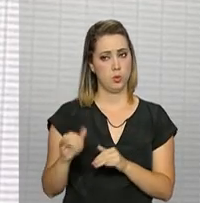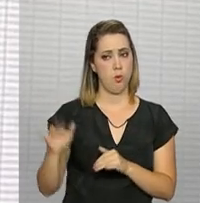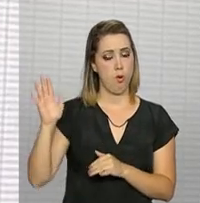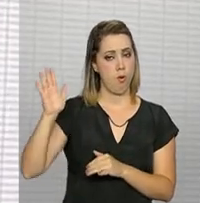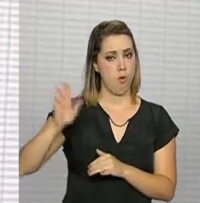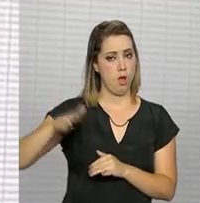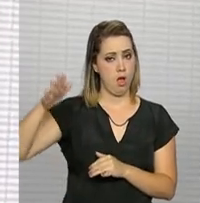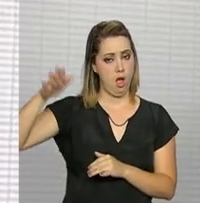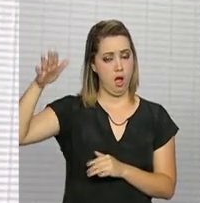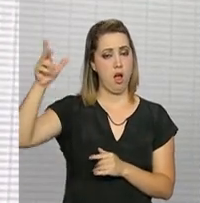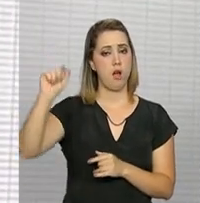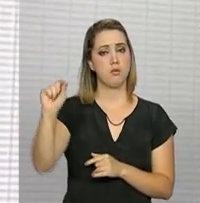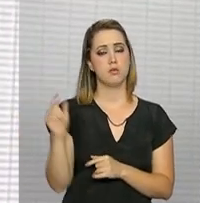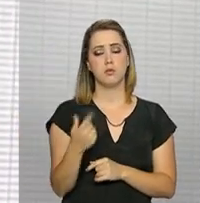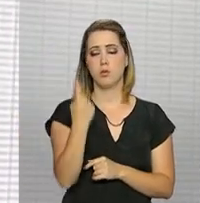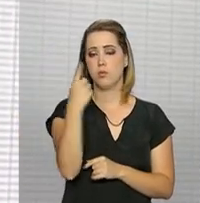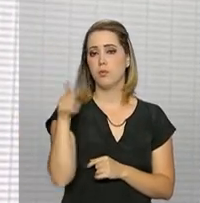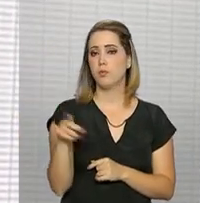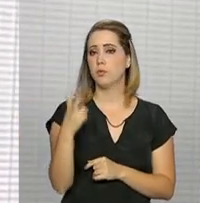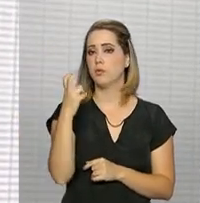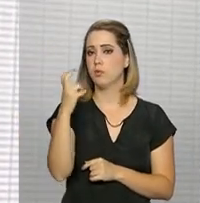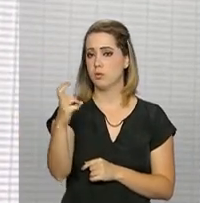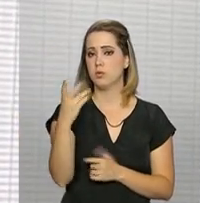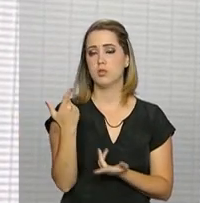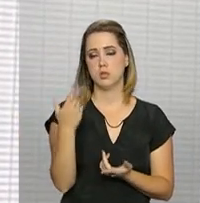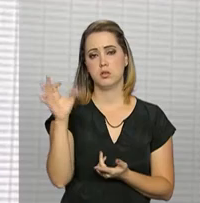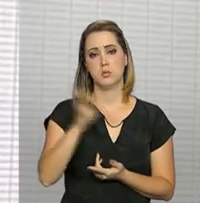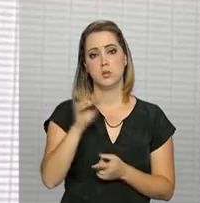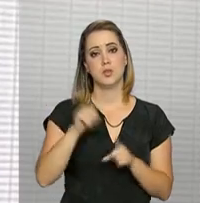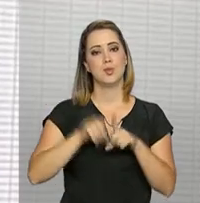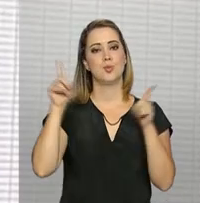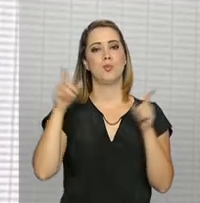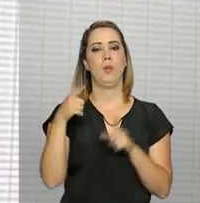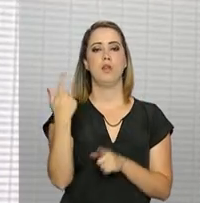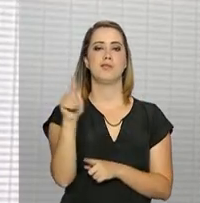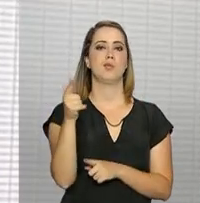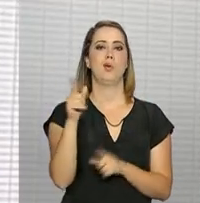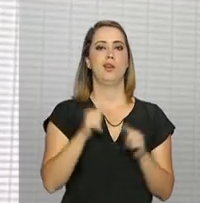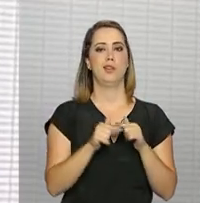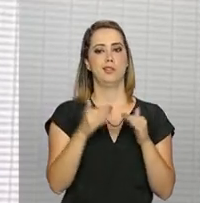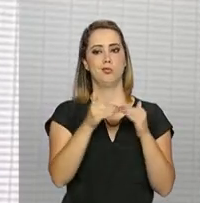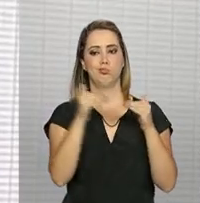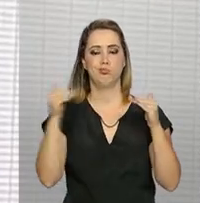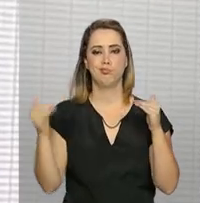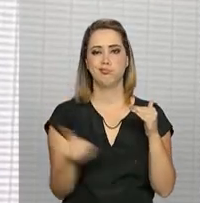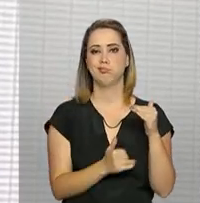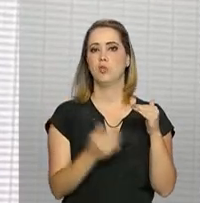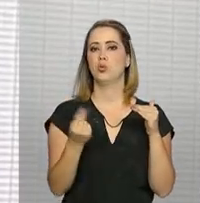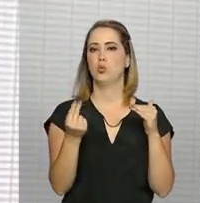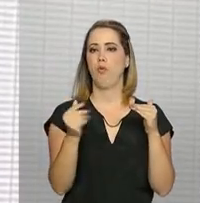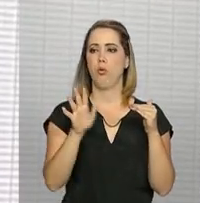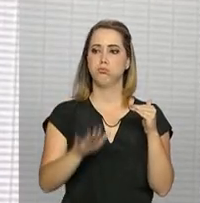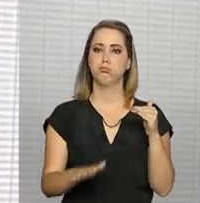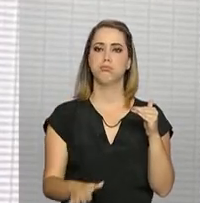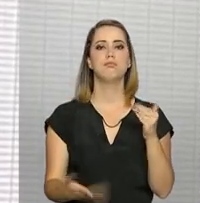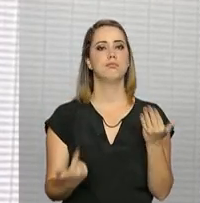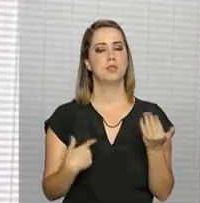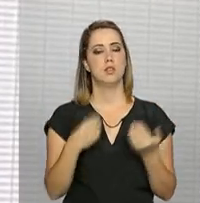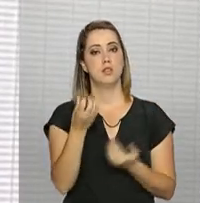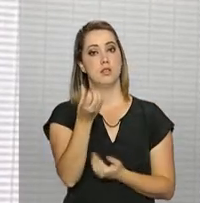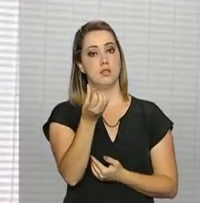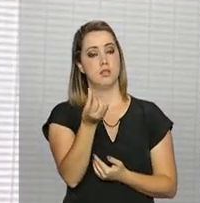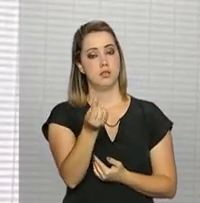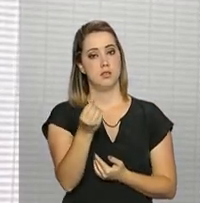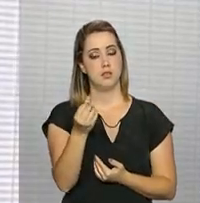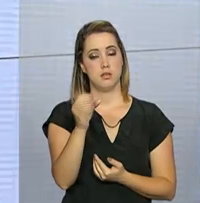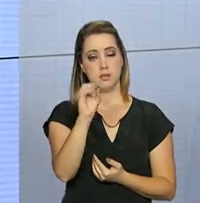1,05%. Enquanto em Goiânia, houve uma queda dos preços de 0,6%.